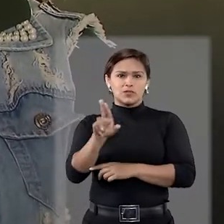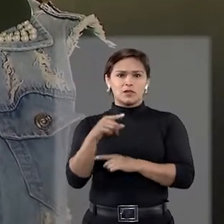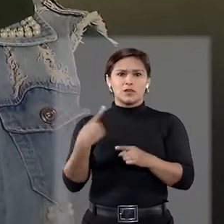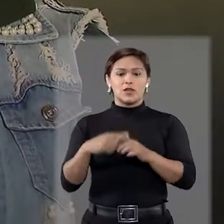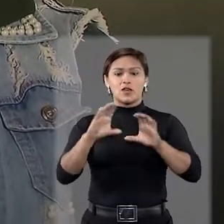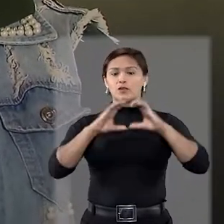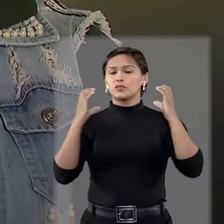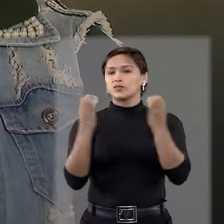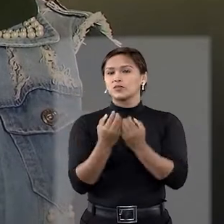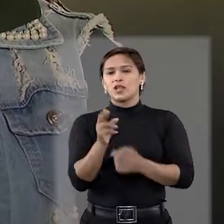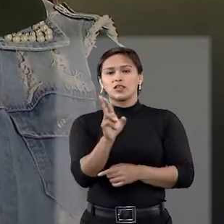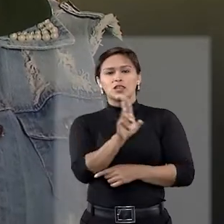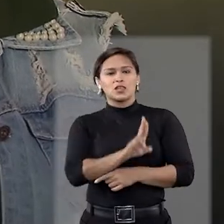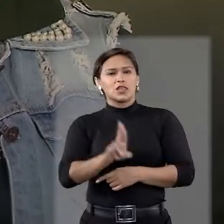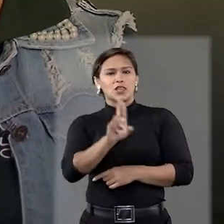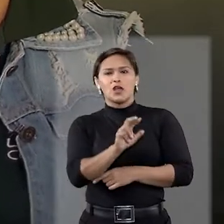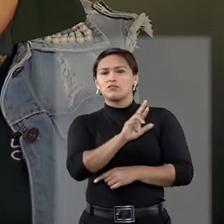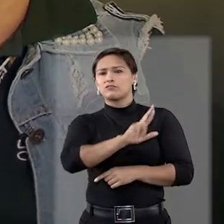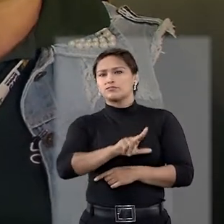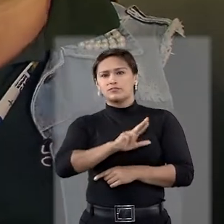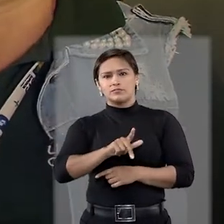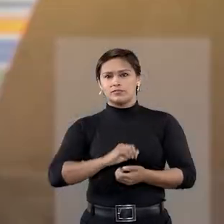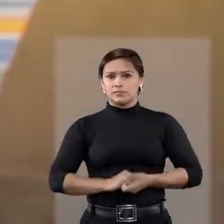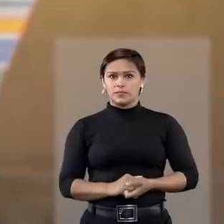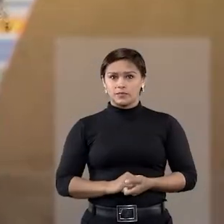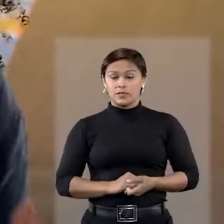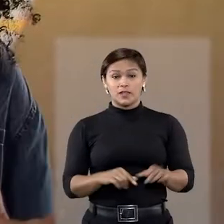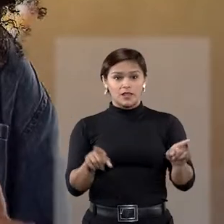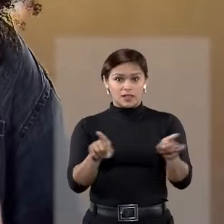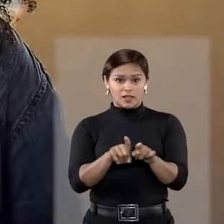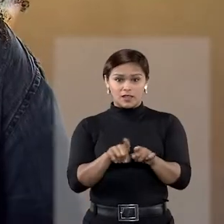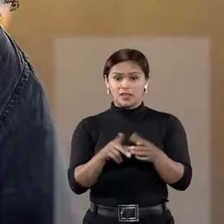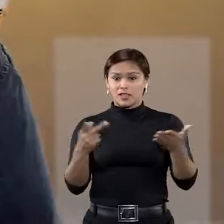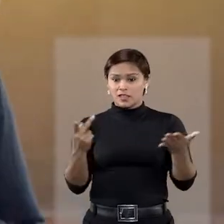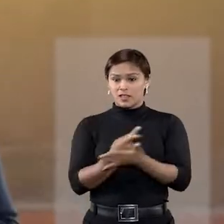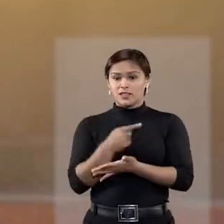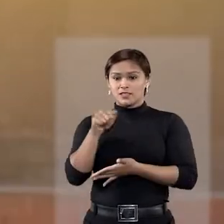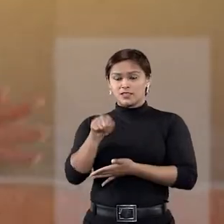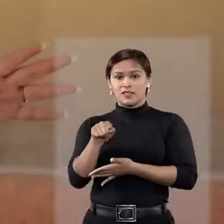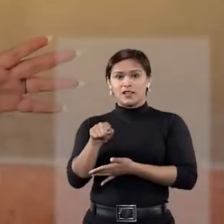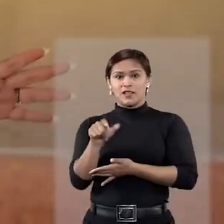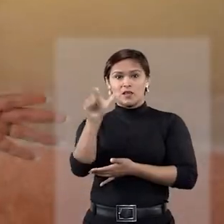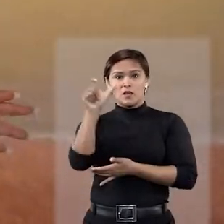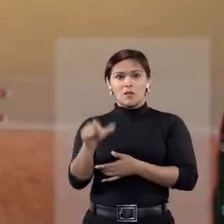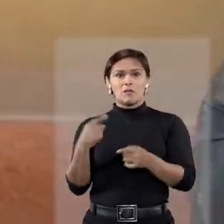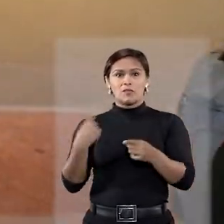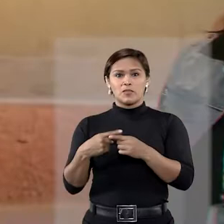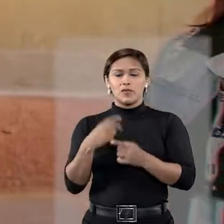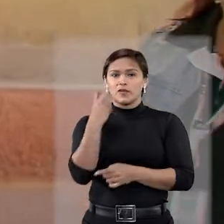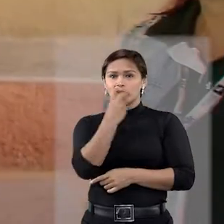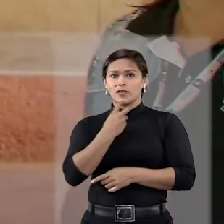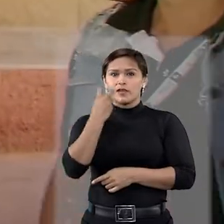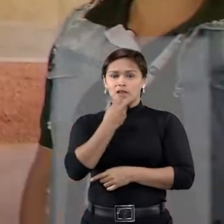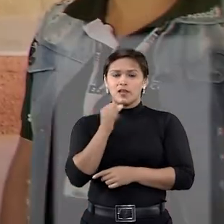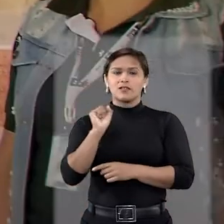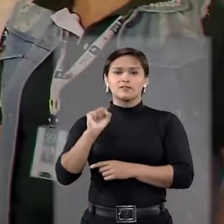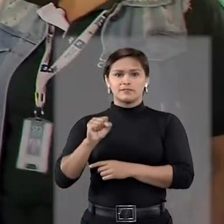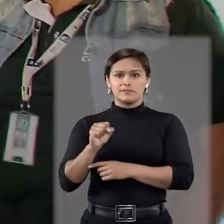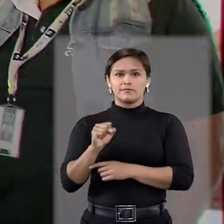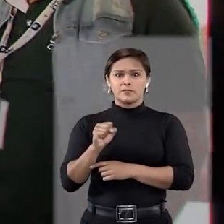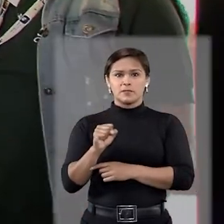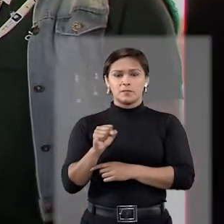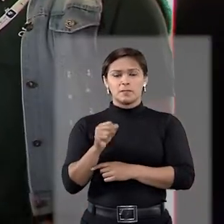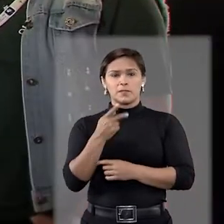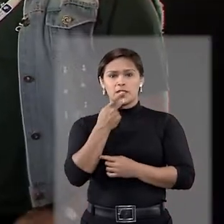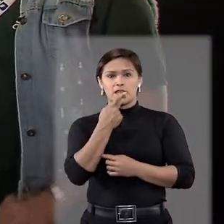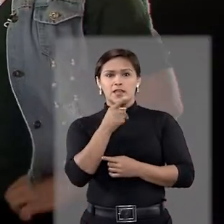termo. Na comunidade surda, não é usado esse termo. Inclusive, esse é o caso da Jovelice, porque ela é oralizada, não é isso,